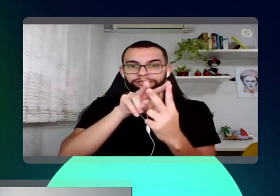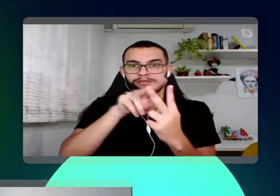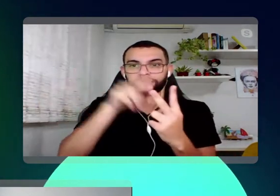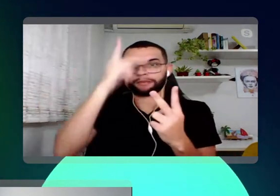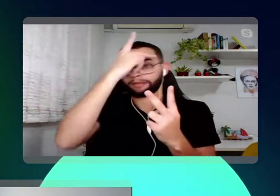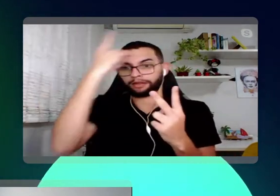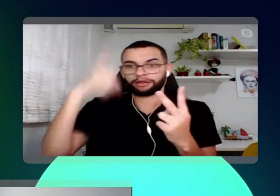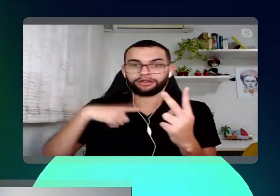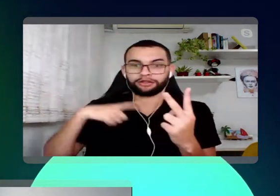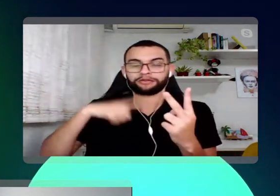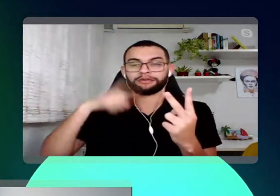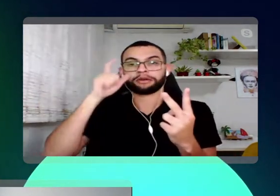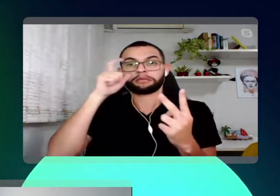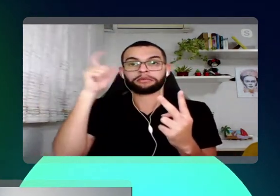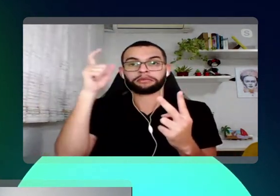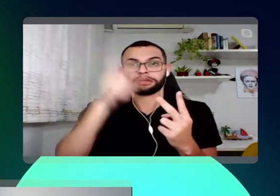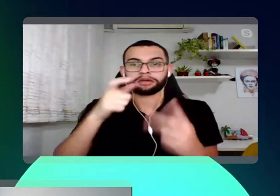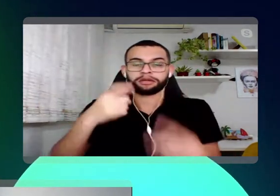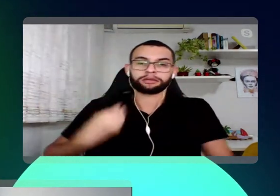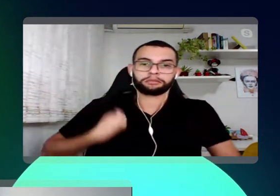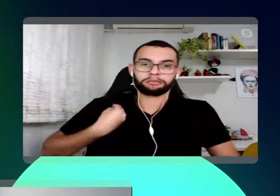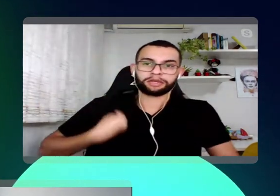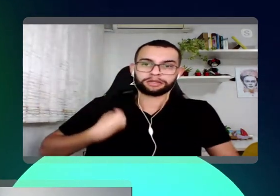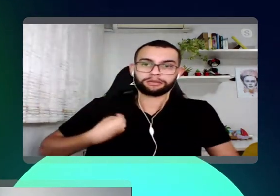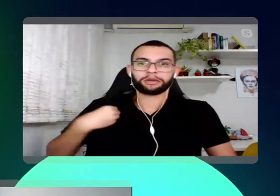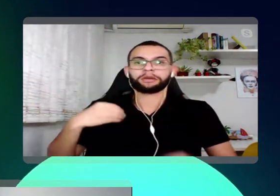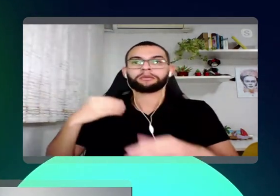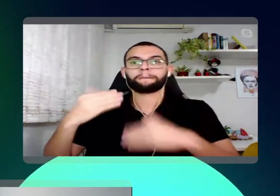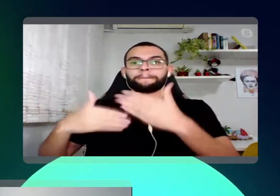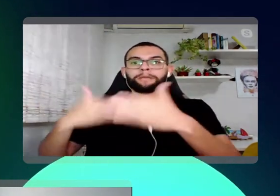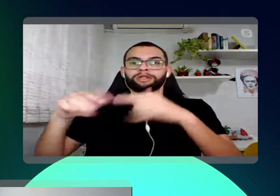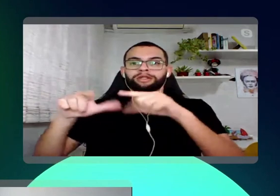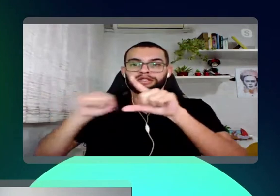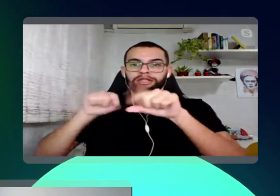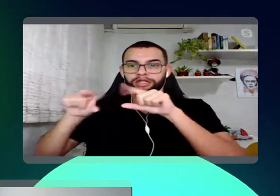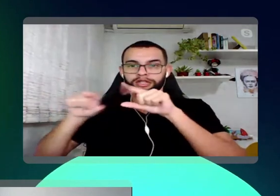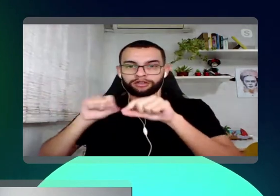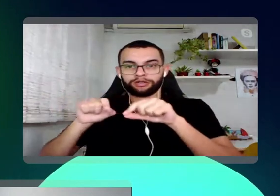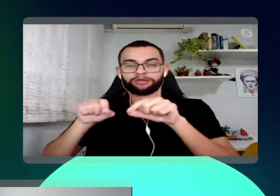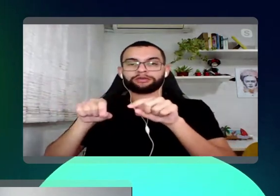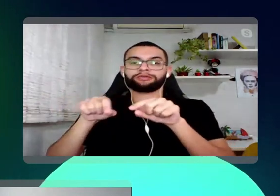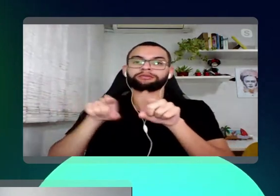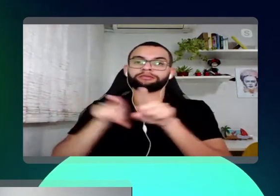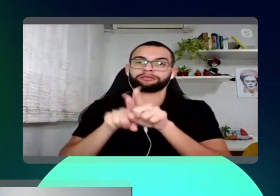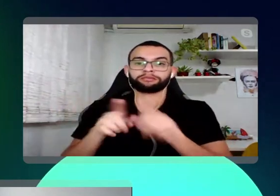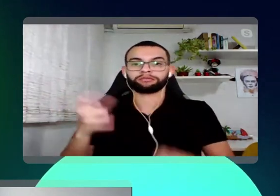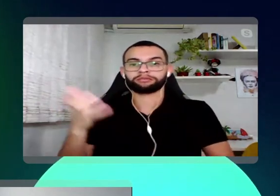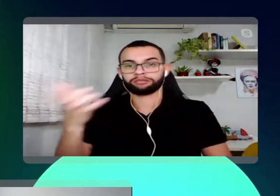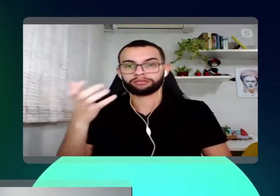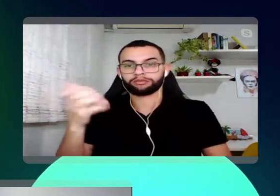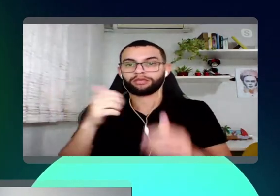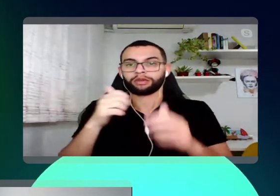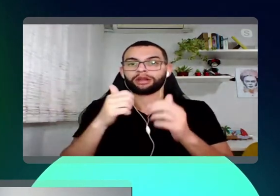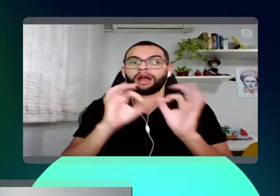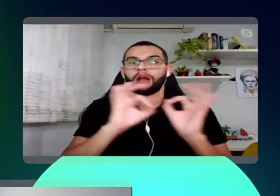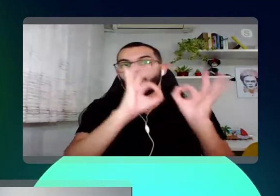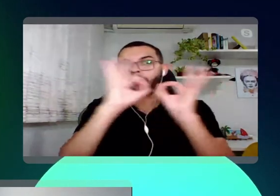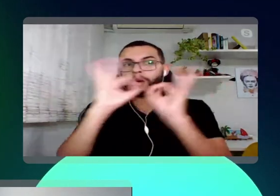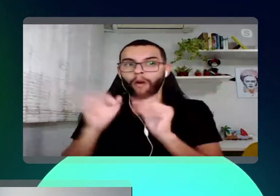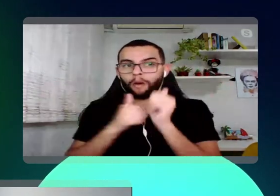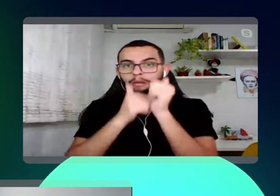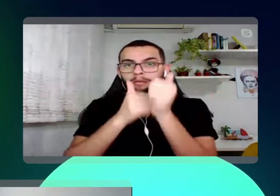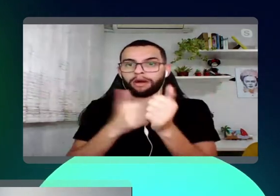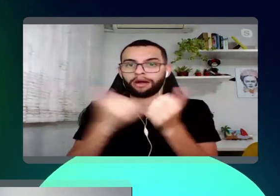pessoal que tiver interesse em participar de algum processo seletivo e quiser ficar por dentro dessas informações.